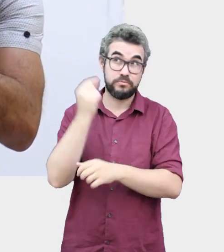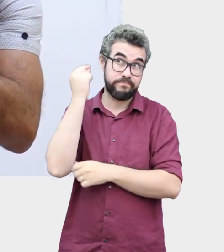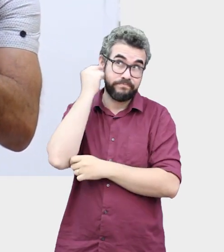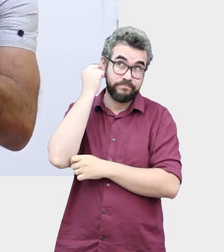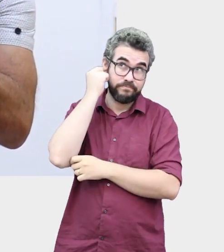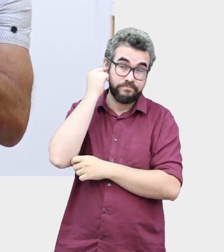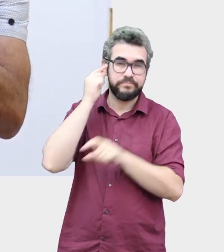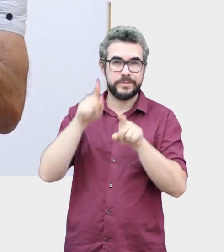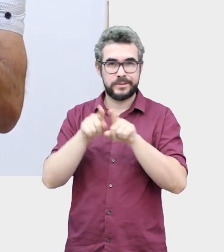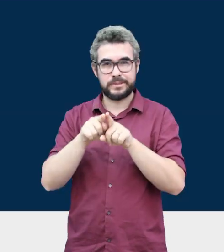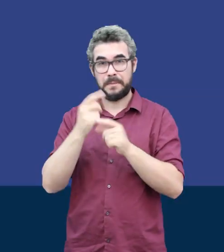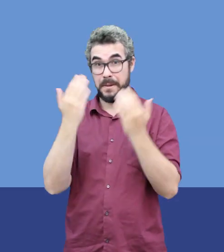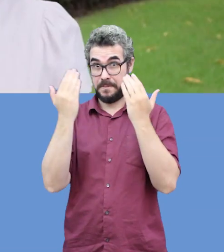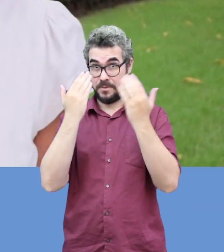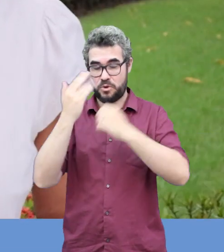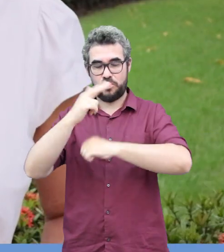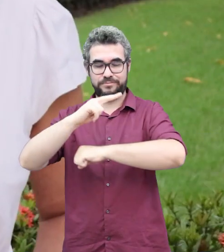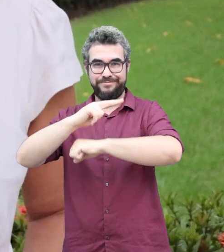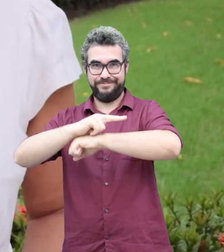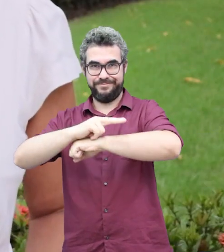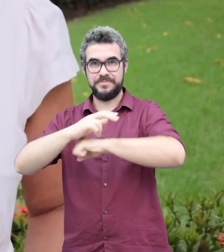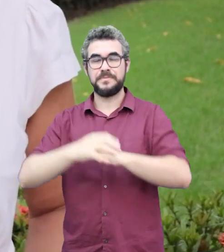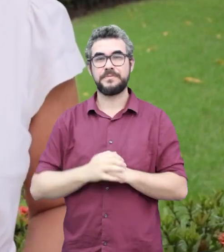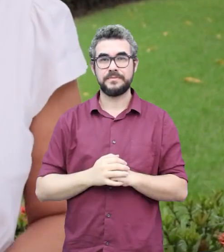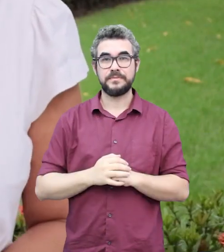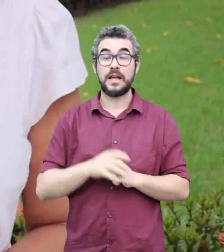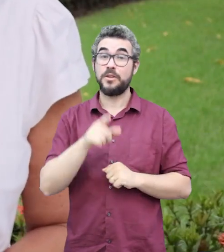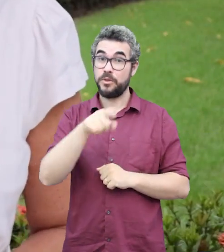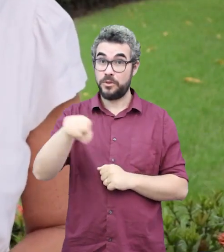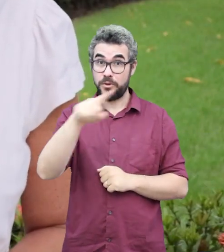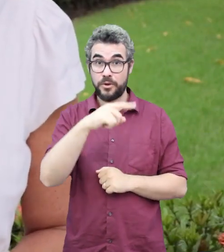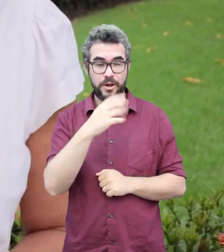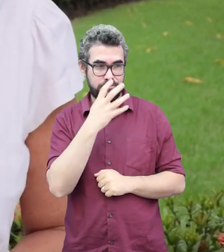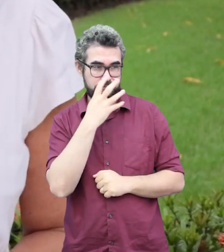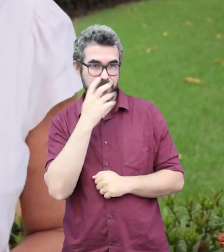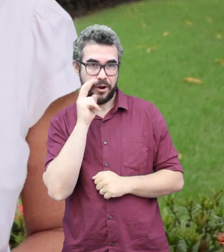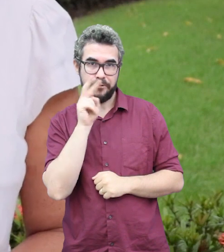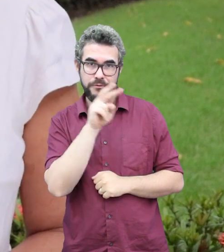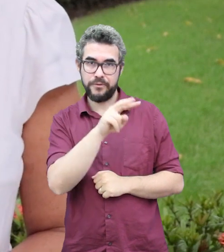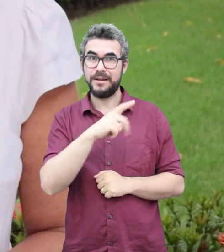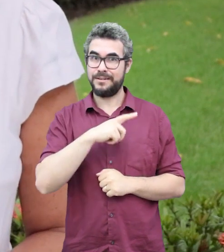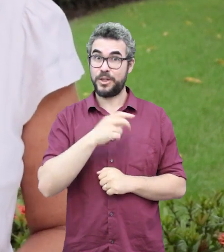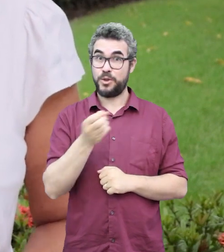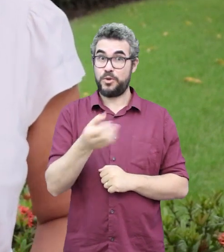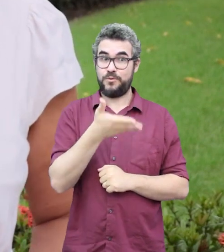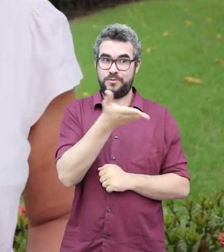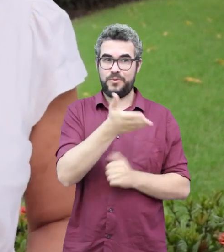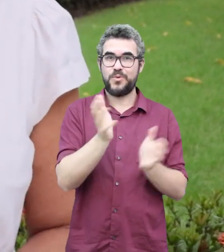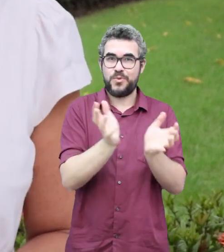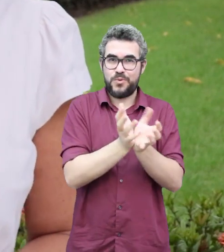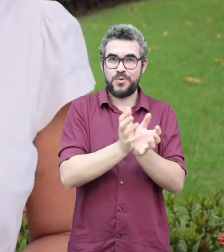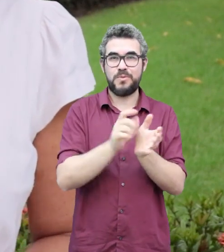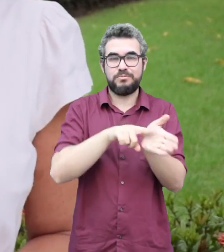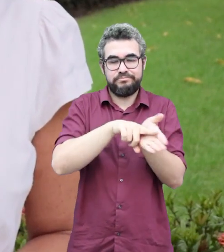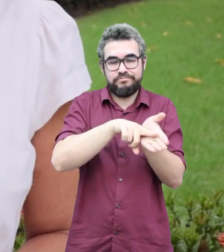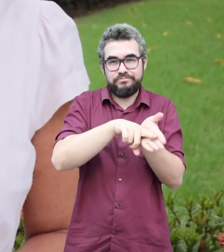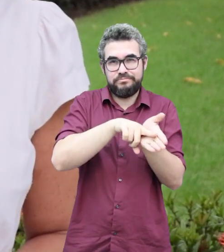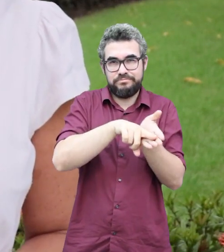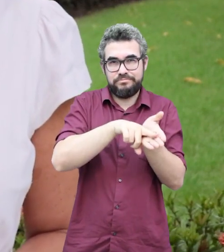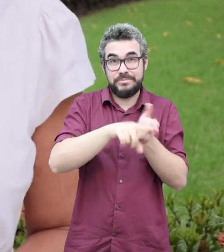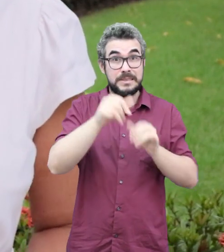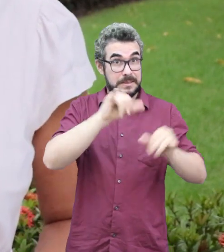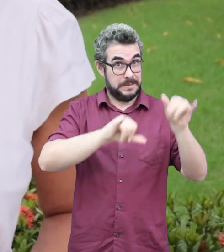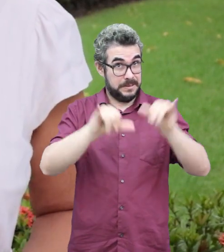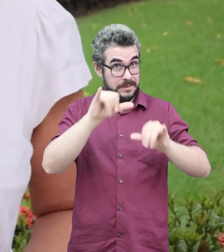otorrinolaringologia e psiquiatria. E na agência UFC, você vai ver que pesquisadores da pós-graduação em Química conquistaram